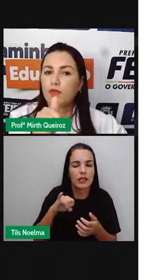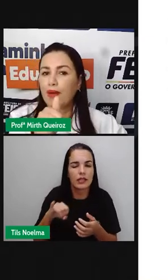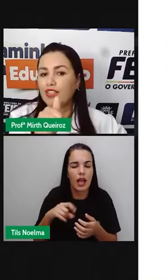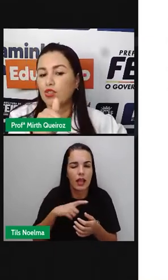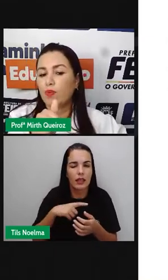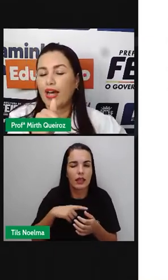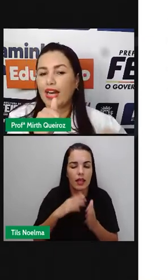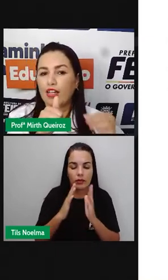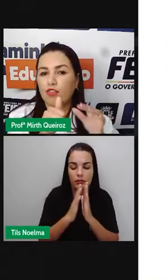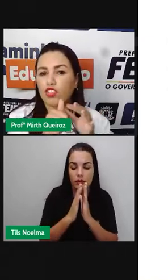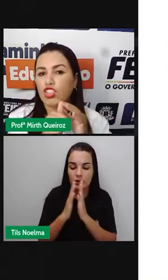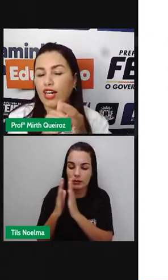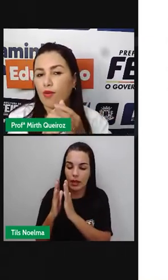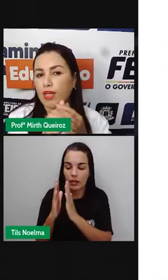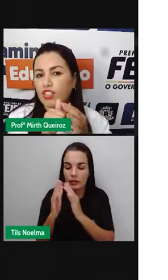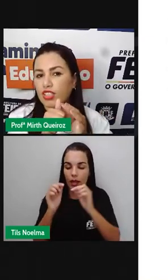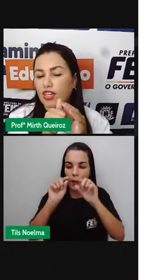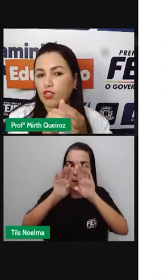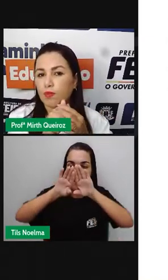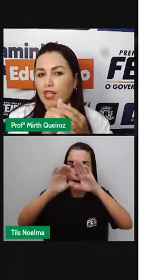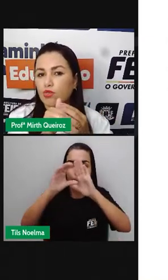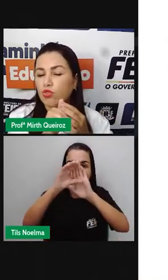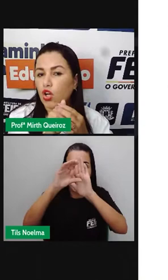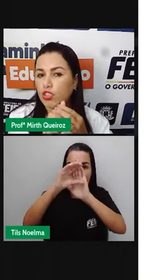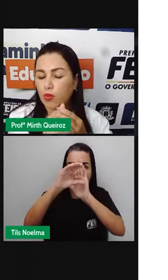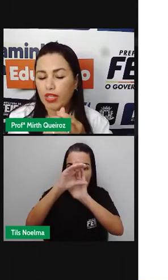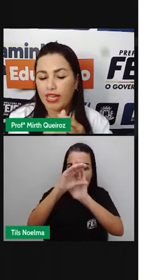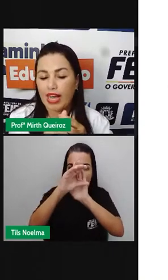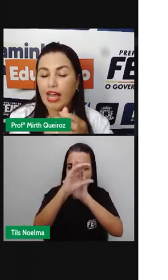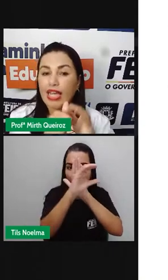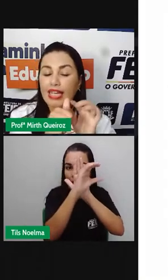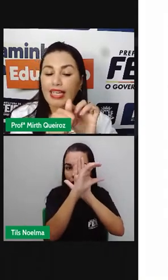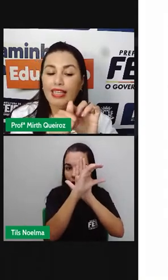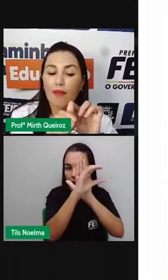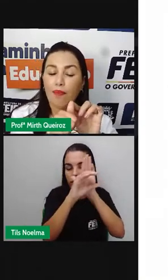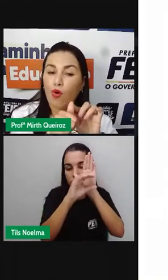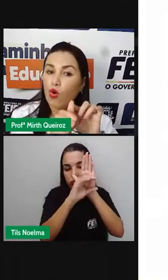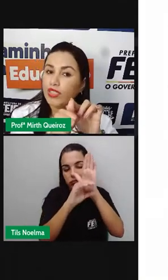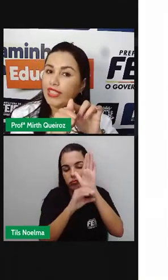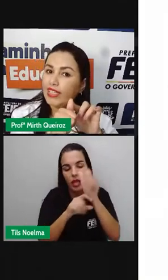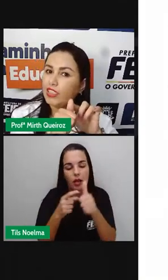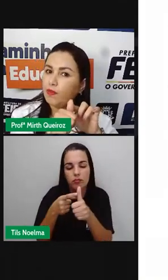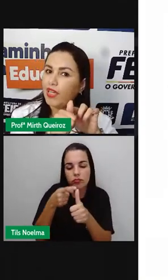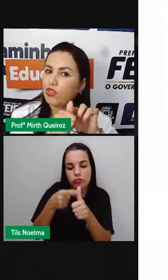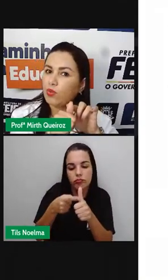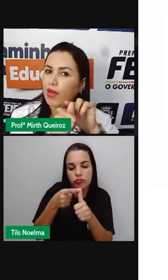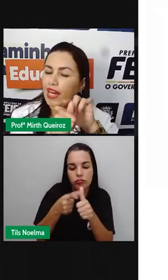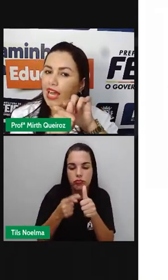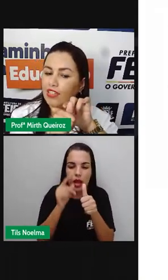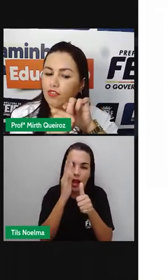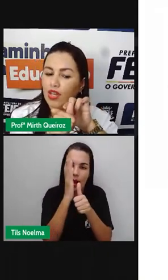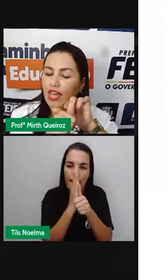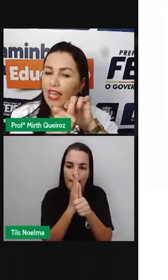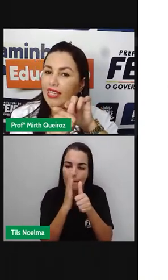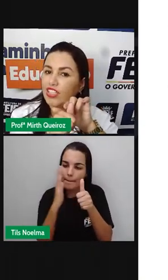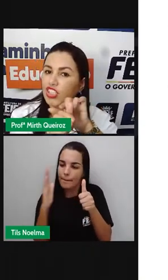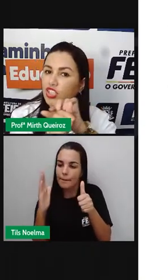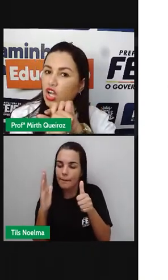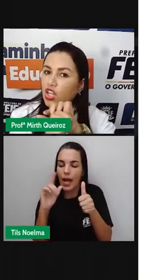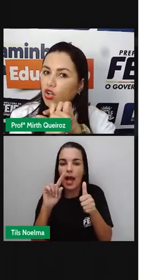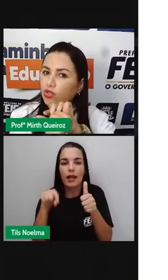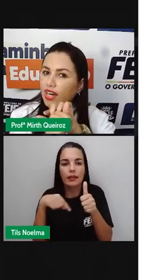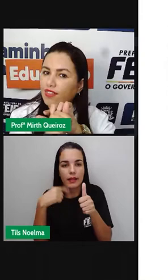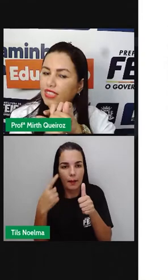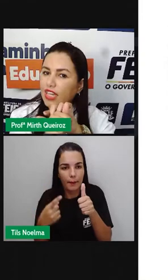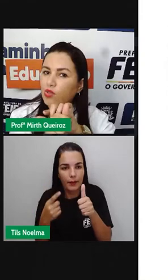o espaço do parágrafo, geralmente aqui é o espaço do nosso polegar e depois desse espaço do parágrafo é que a gente